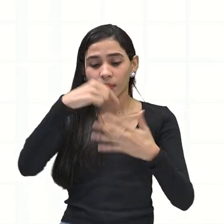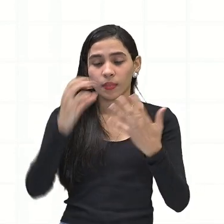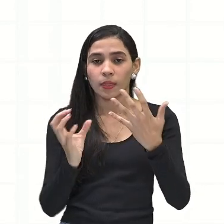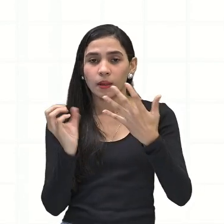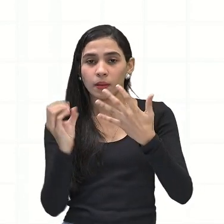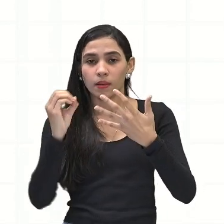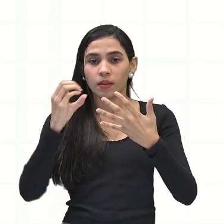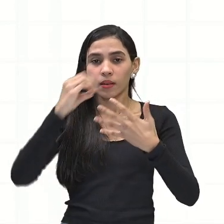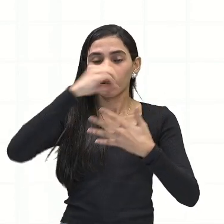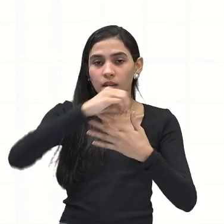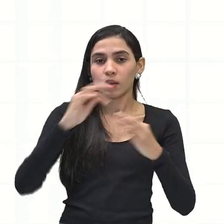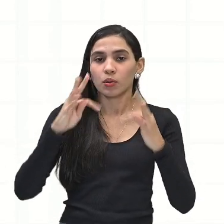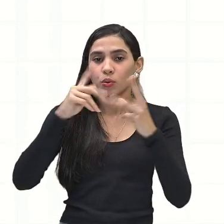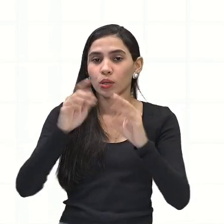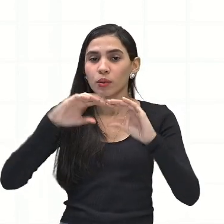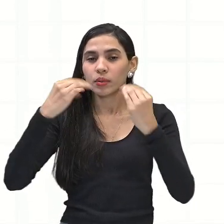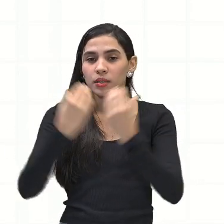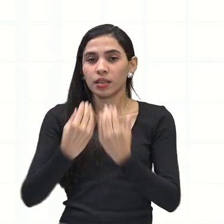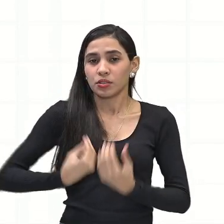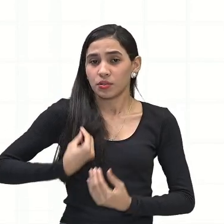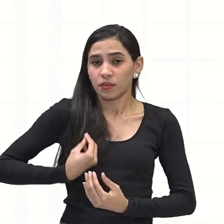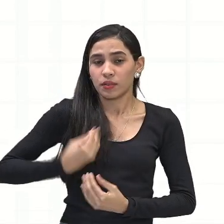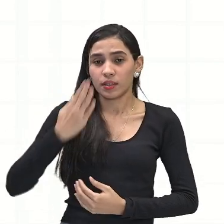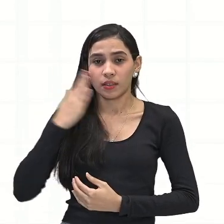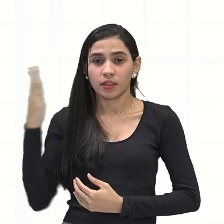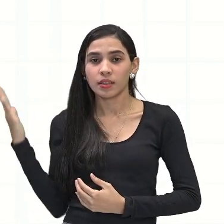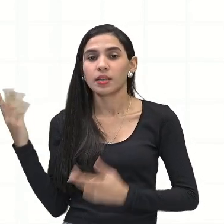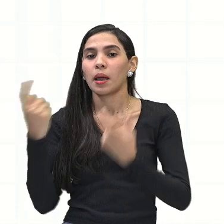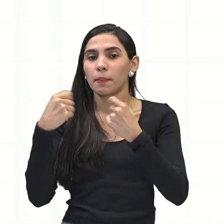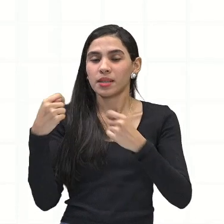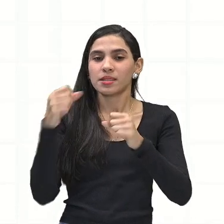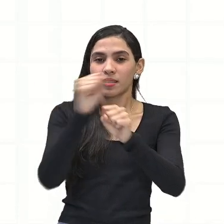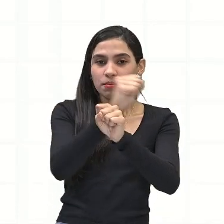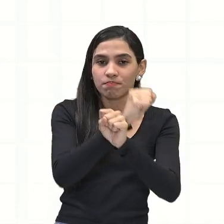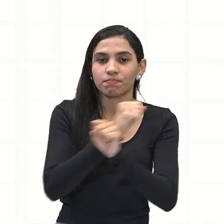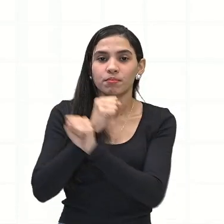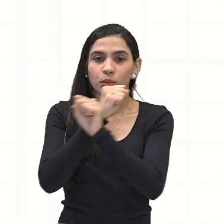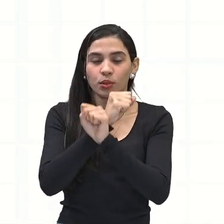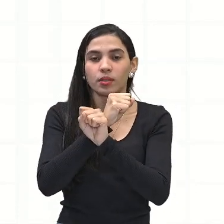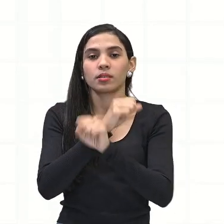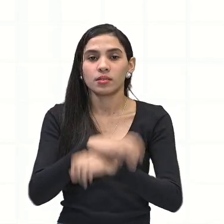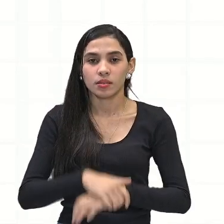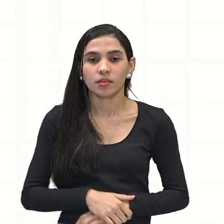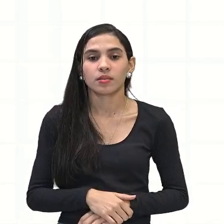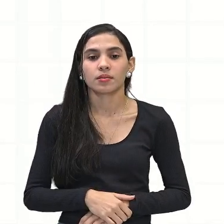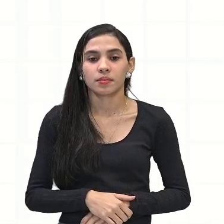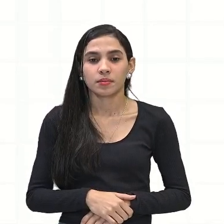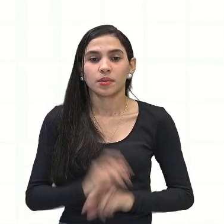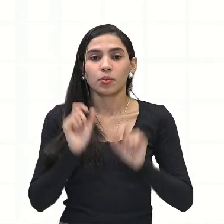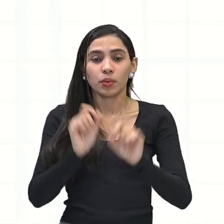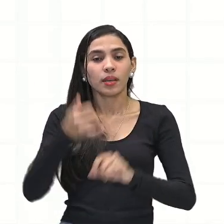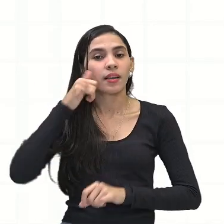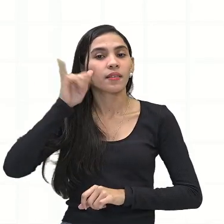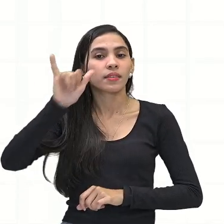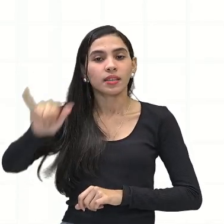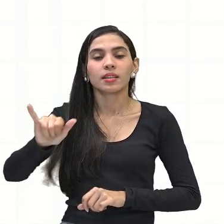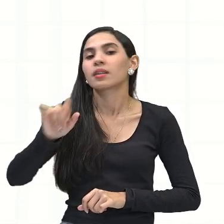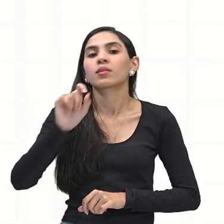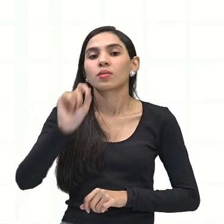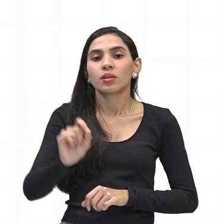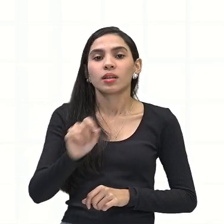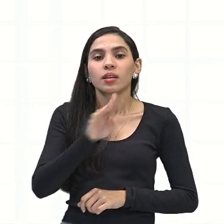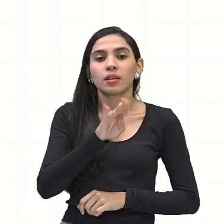esses seres vivos eles precisam ser protegidos como forma de evitar com que essa